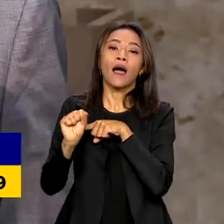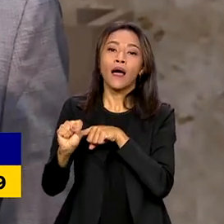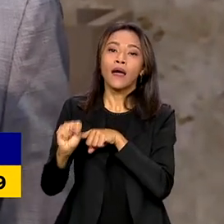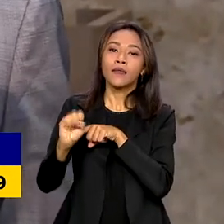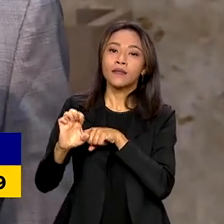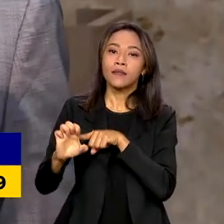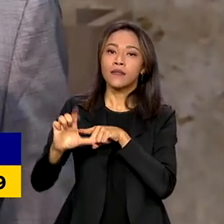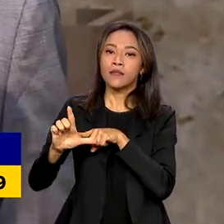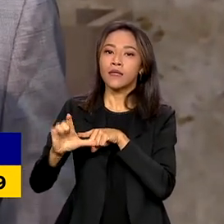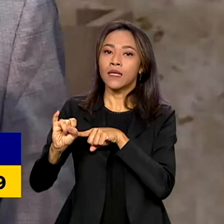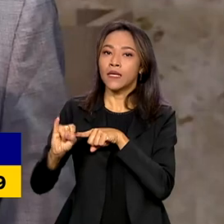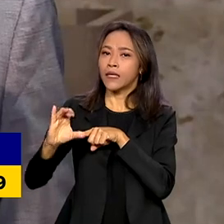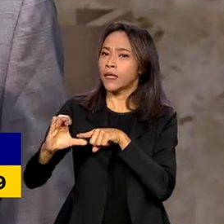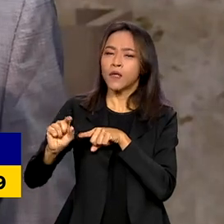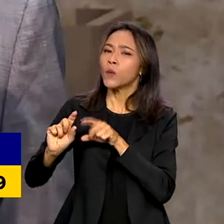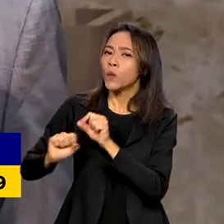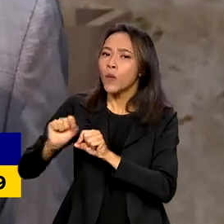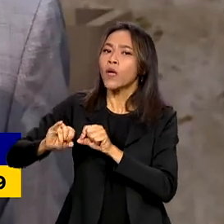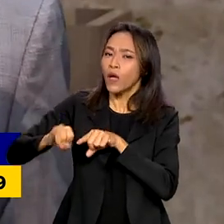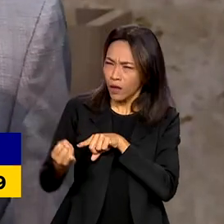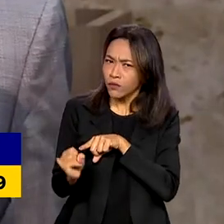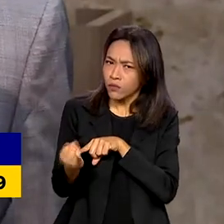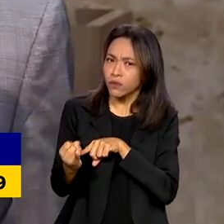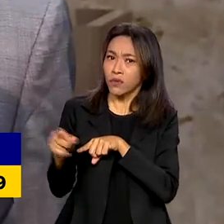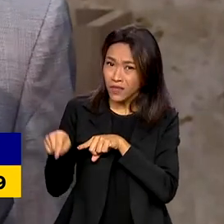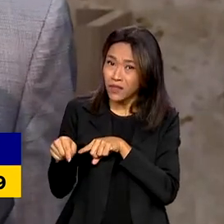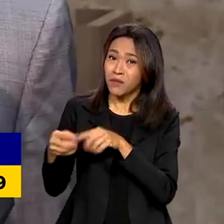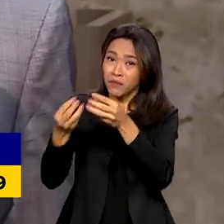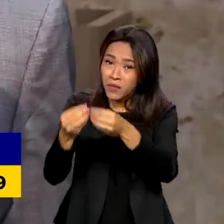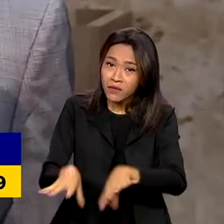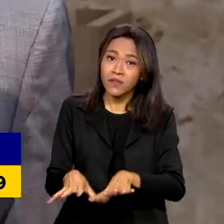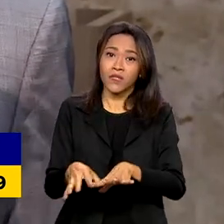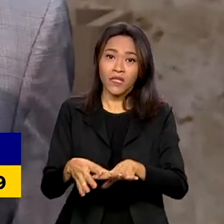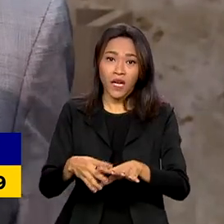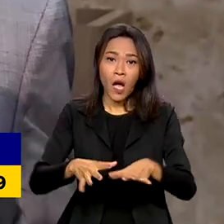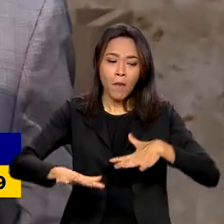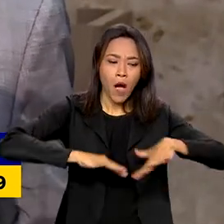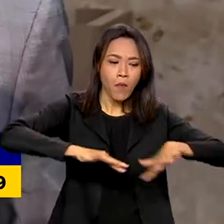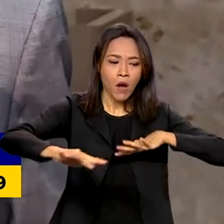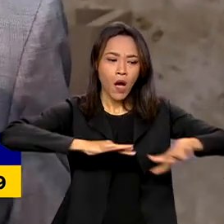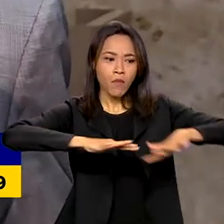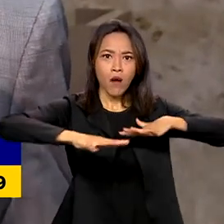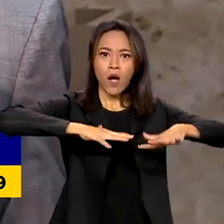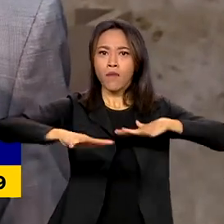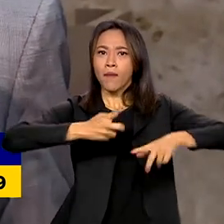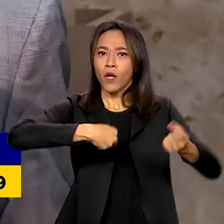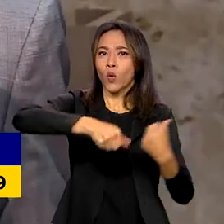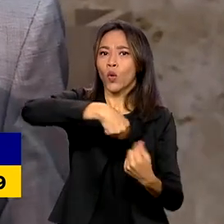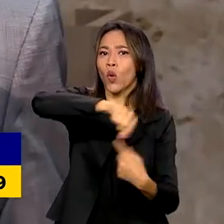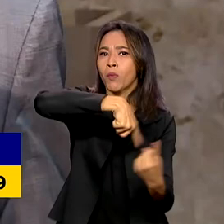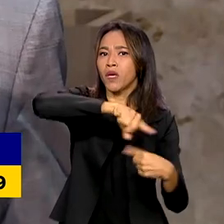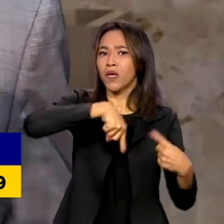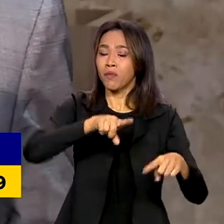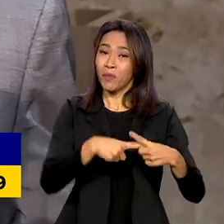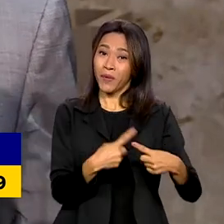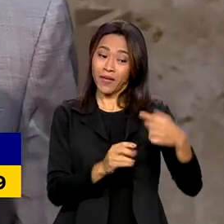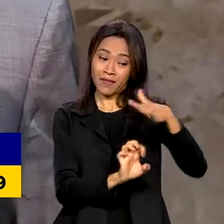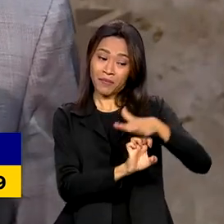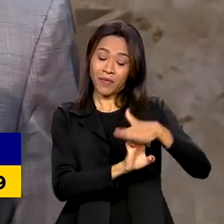ela não prejudica apenas a atividade econômica, na medida em que inibe investimento,